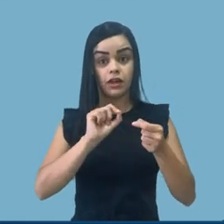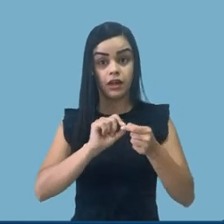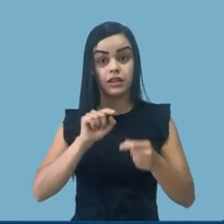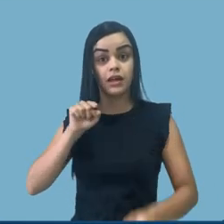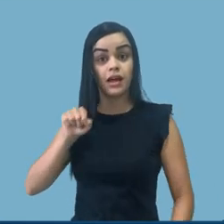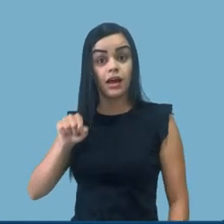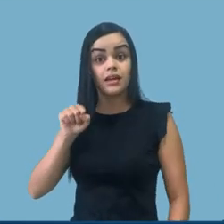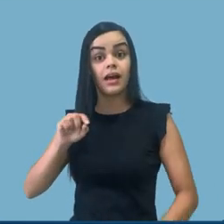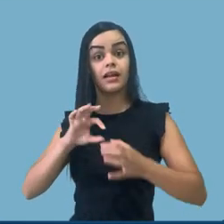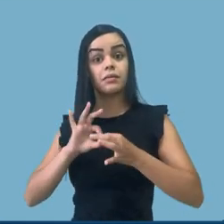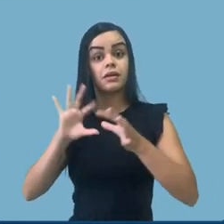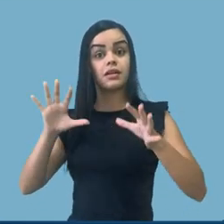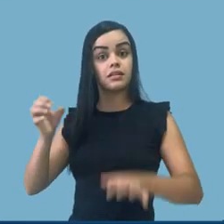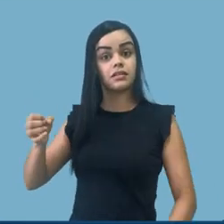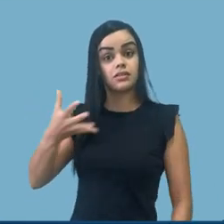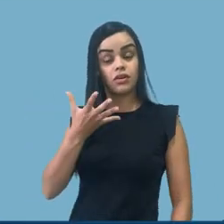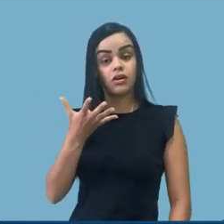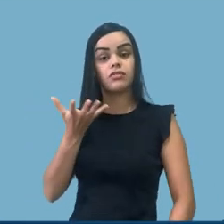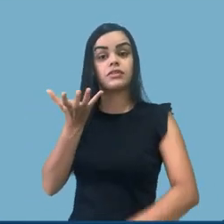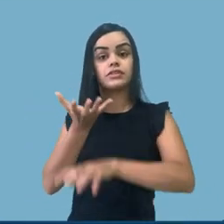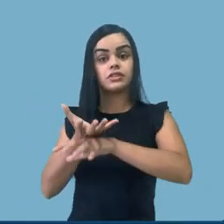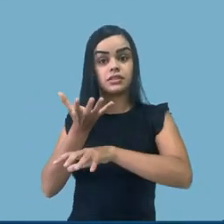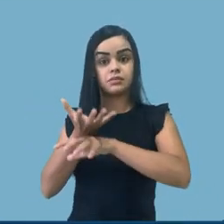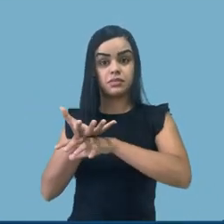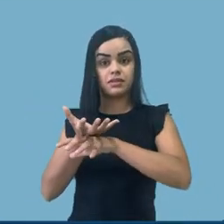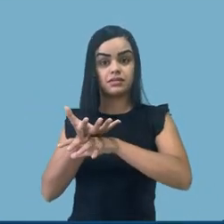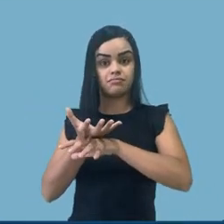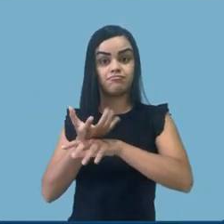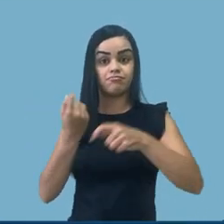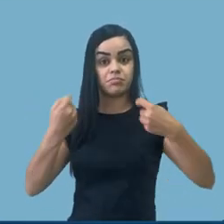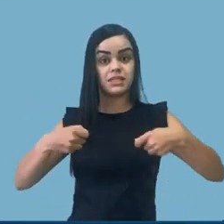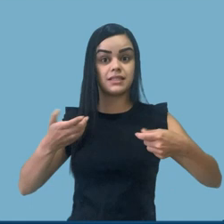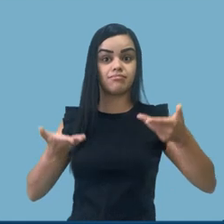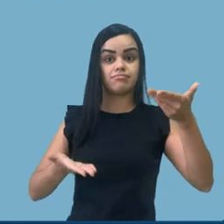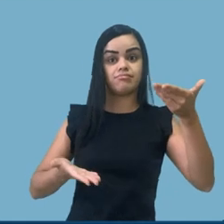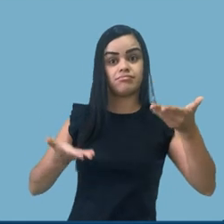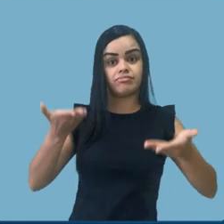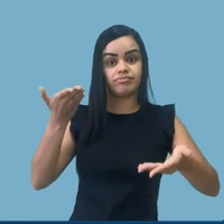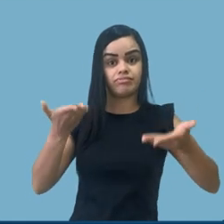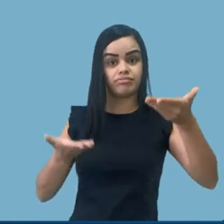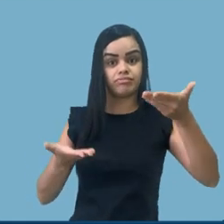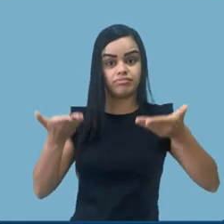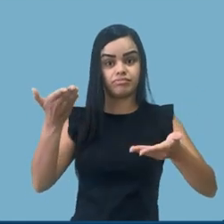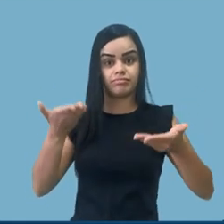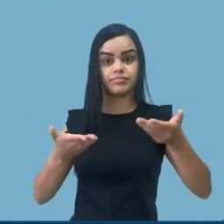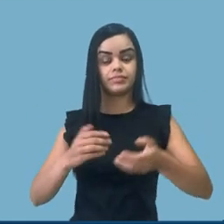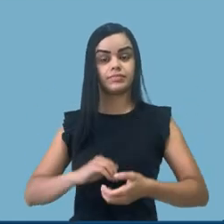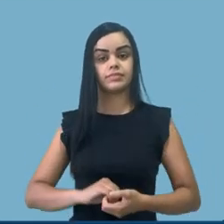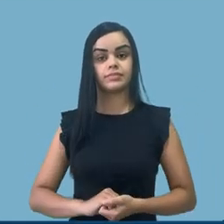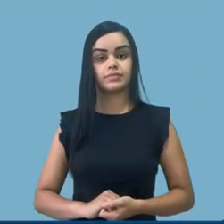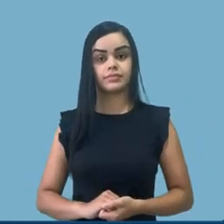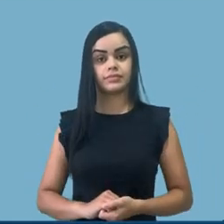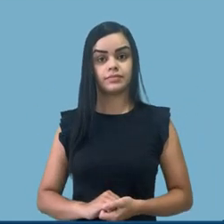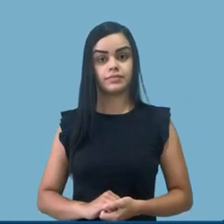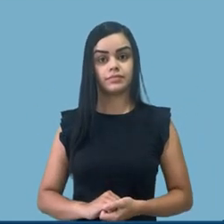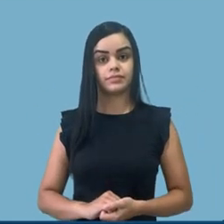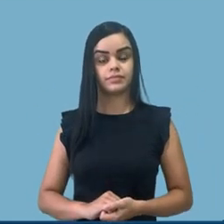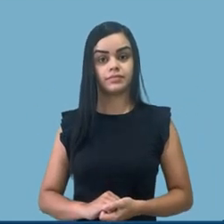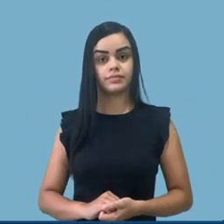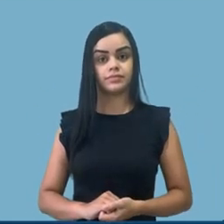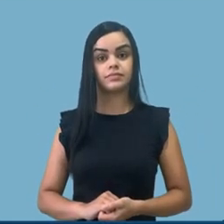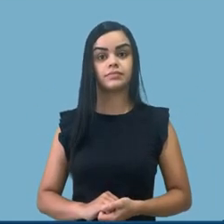da liberdade para o planejamento da oferta de disciplinas. Então, esse é o nosso grande desafio, estabelecer esse equilíbrio.